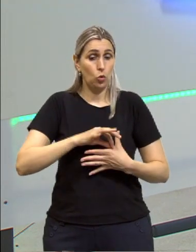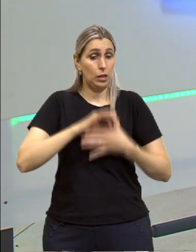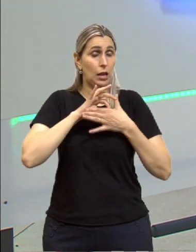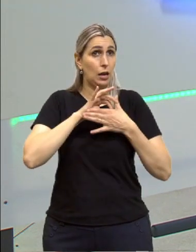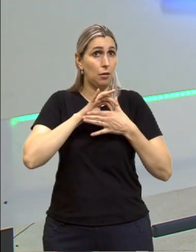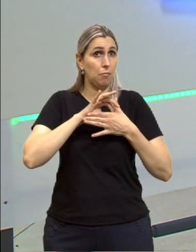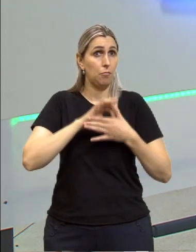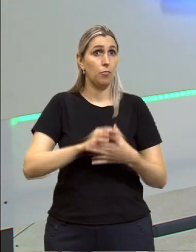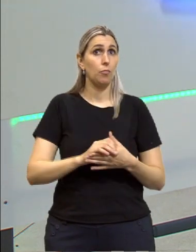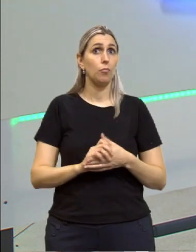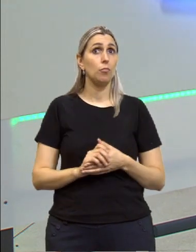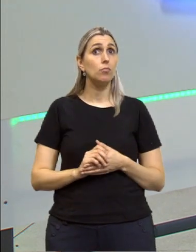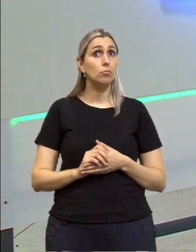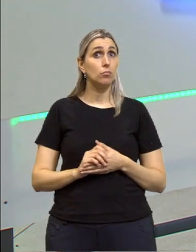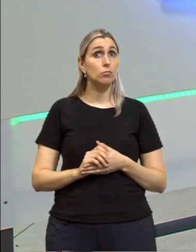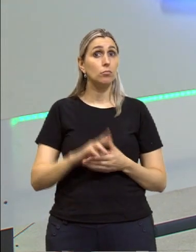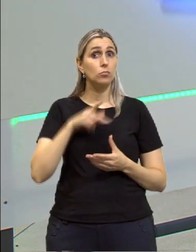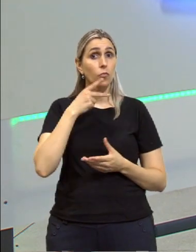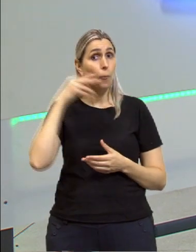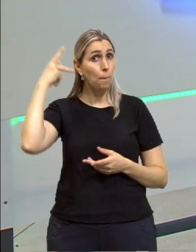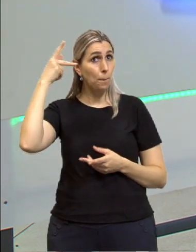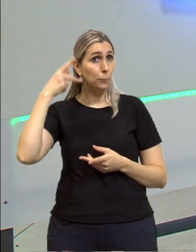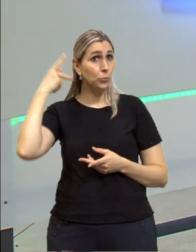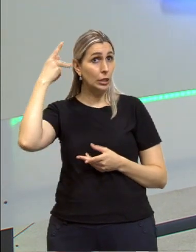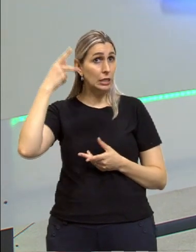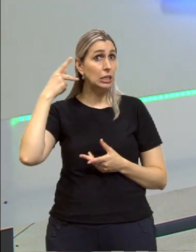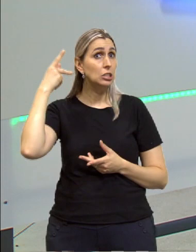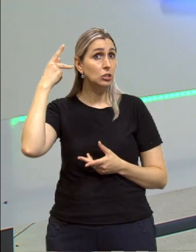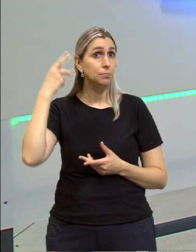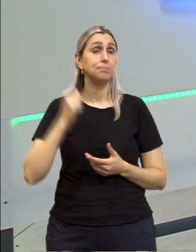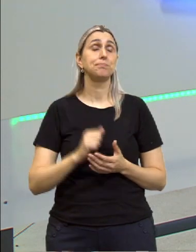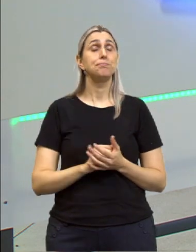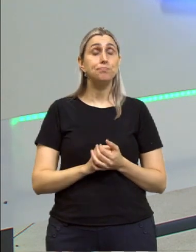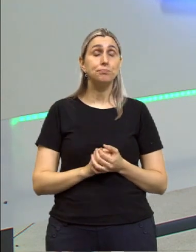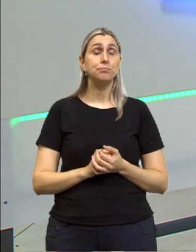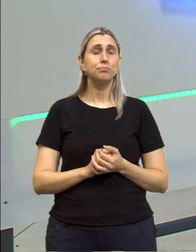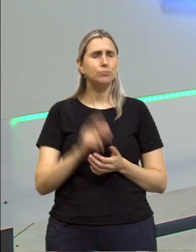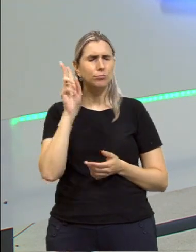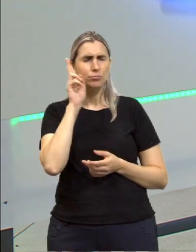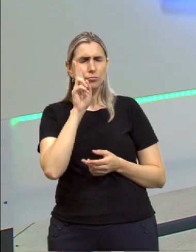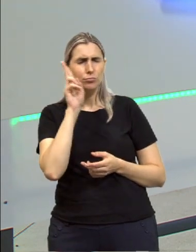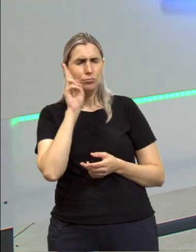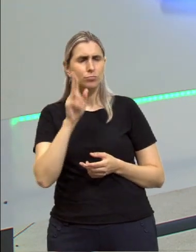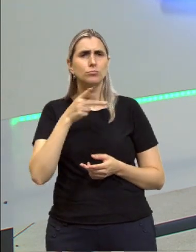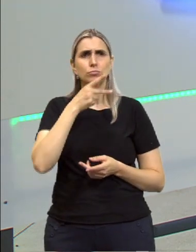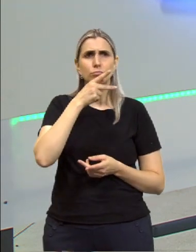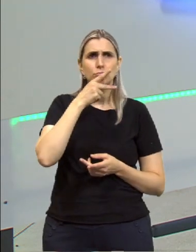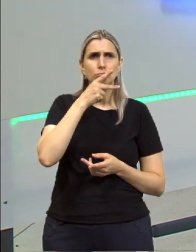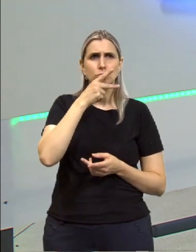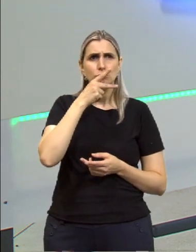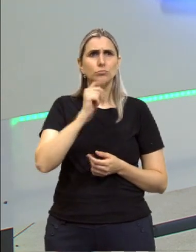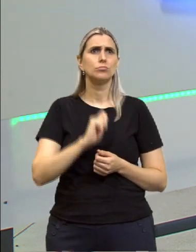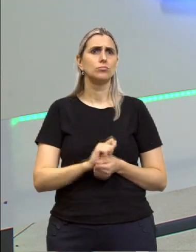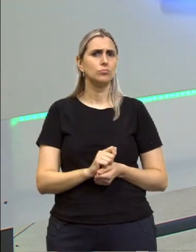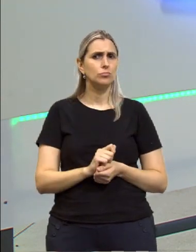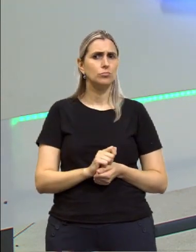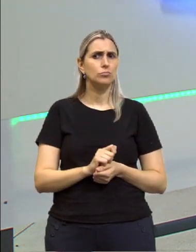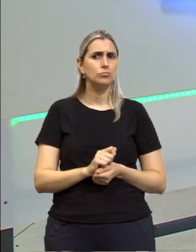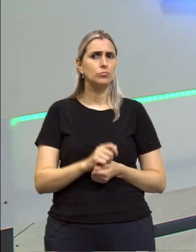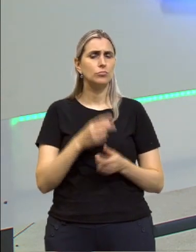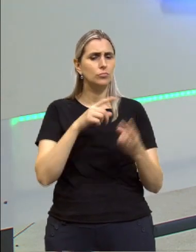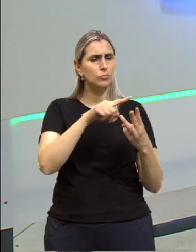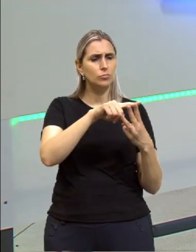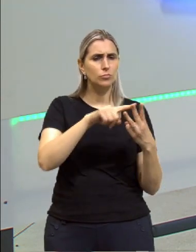seja, então, nós estamos falando de política, gestor. Lembro que Platão vai falar sobre as três